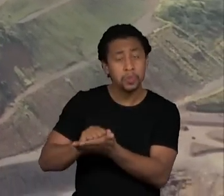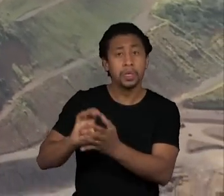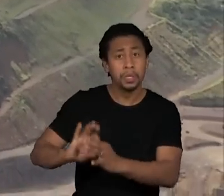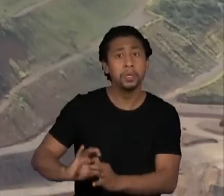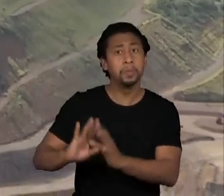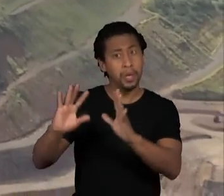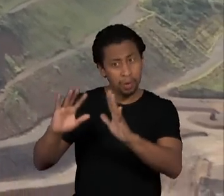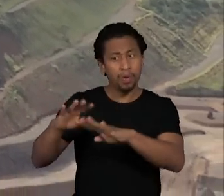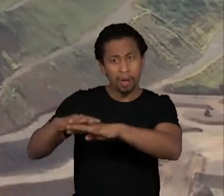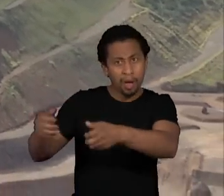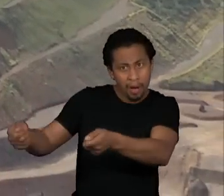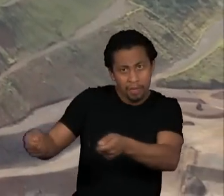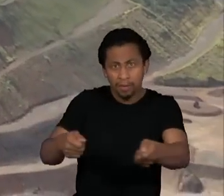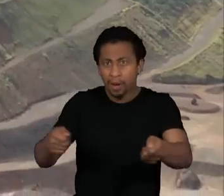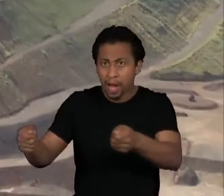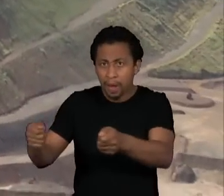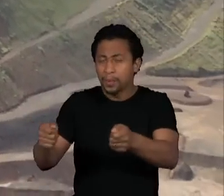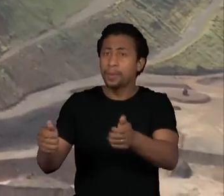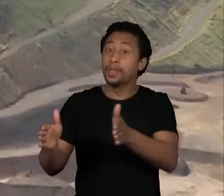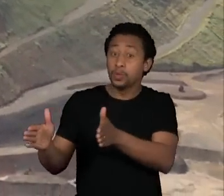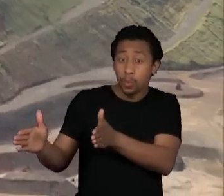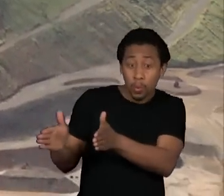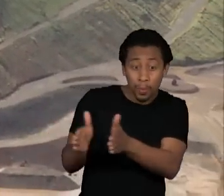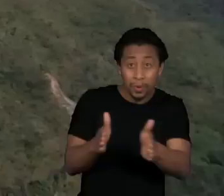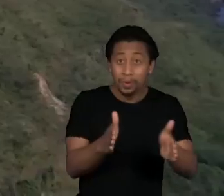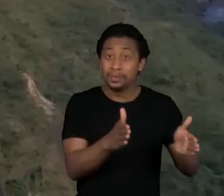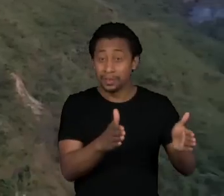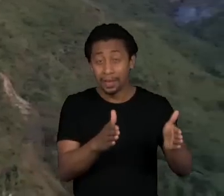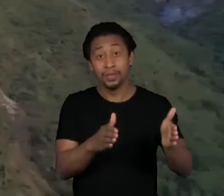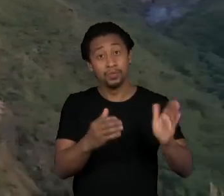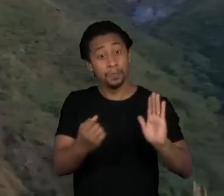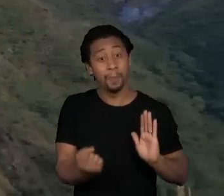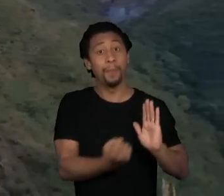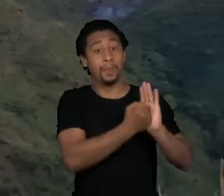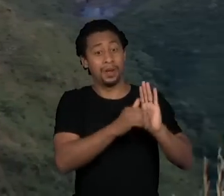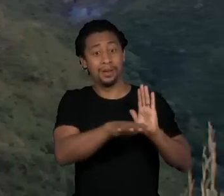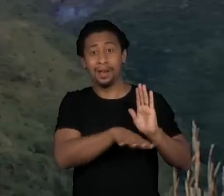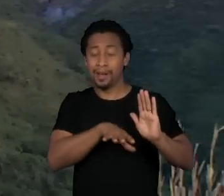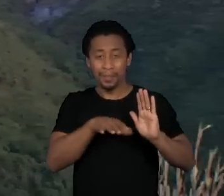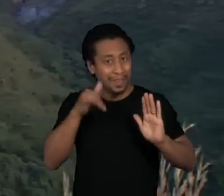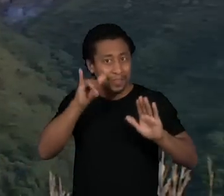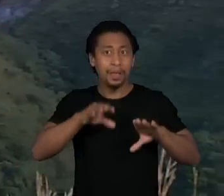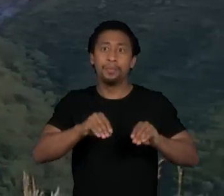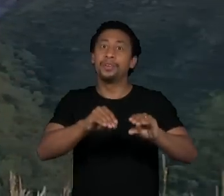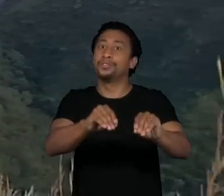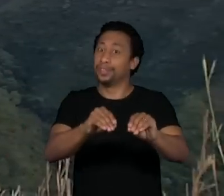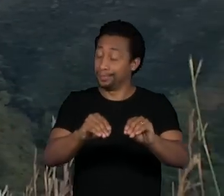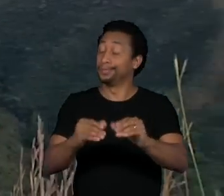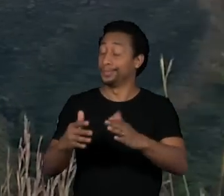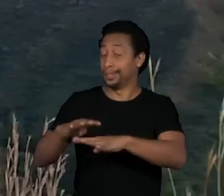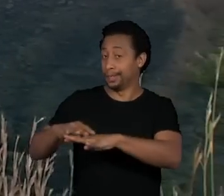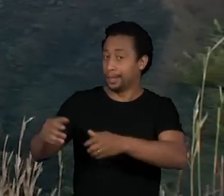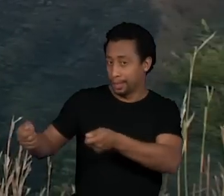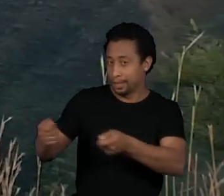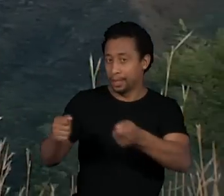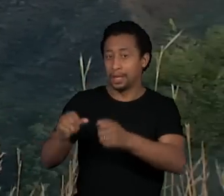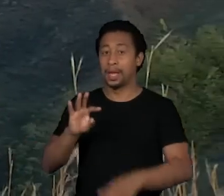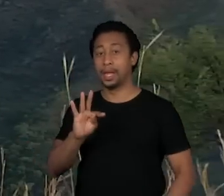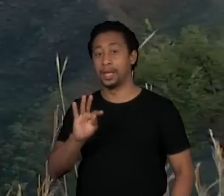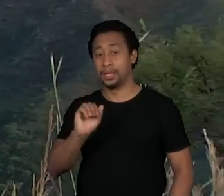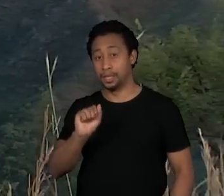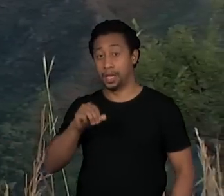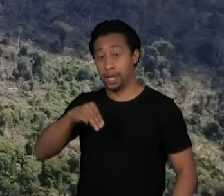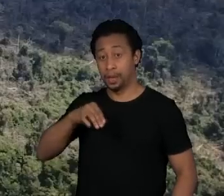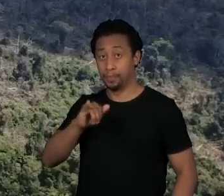durante o processo de tombamento da serra. A mineradora Tamisa afirmou que vai recorrer da